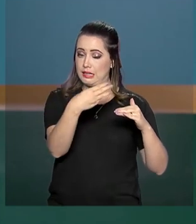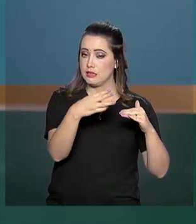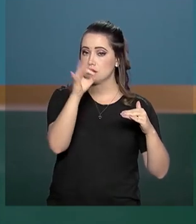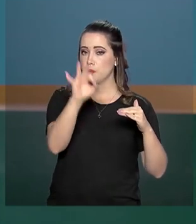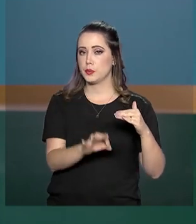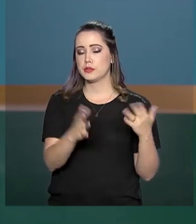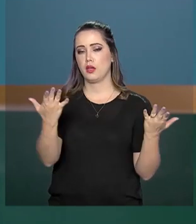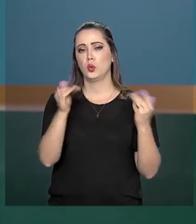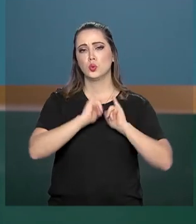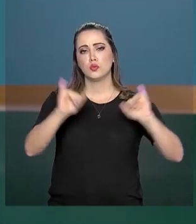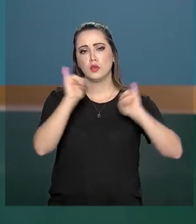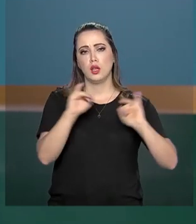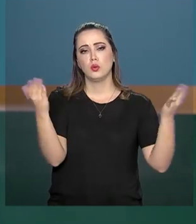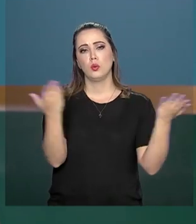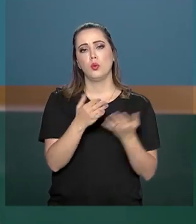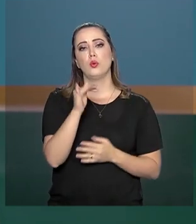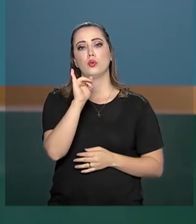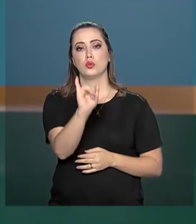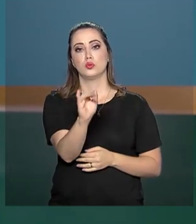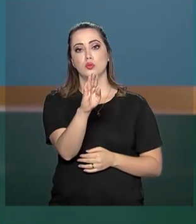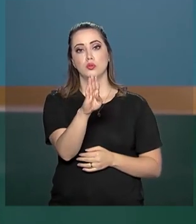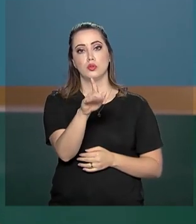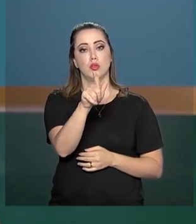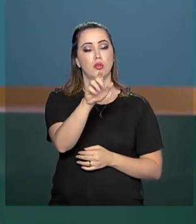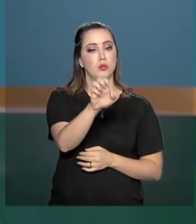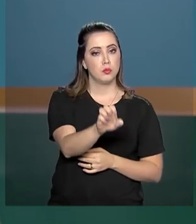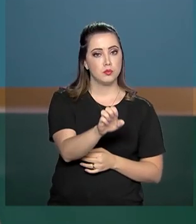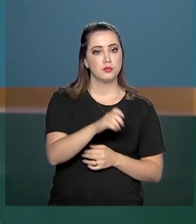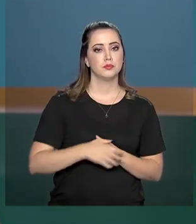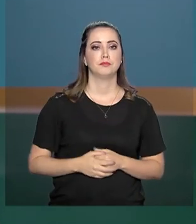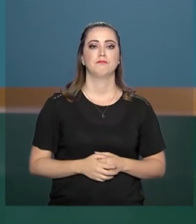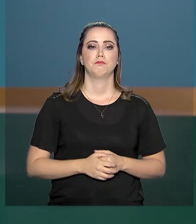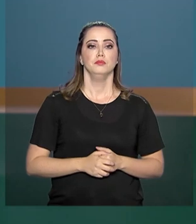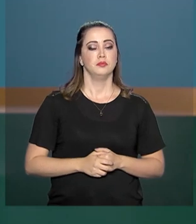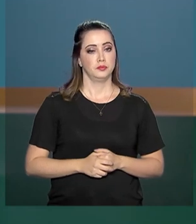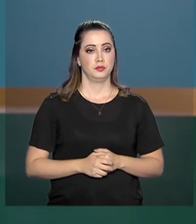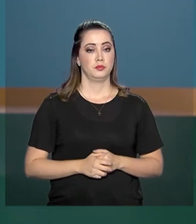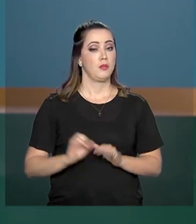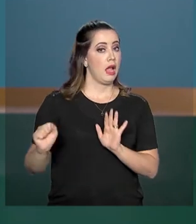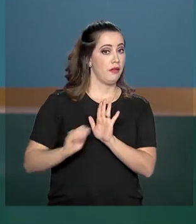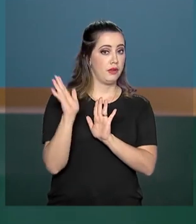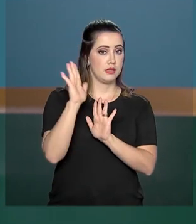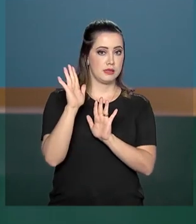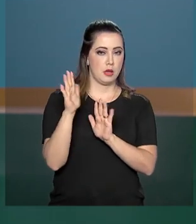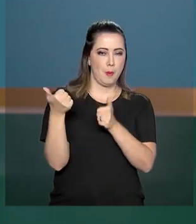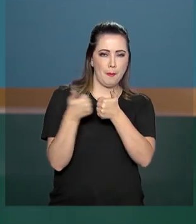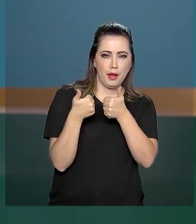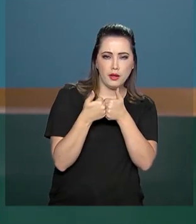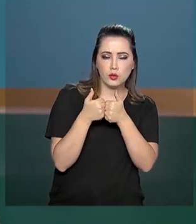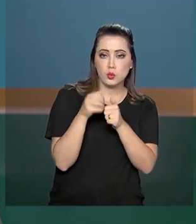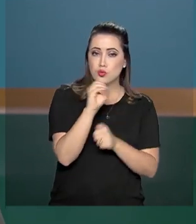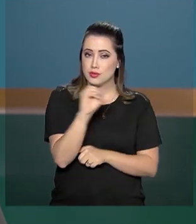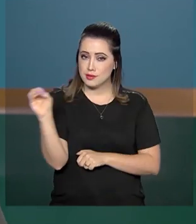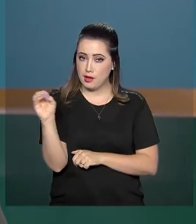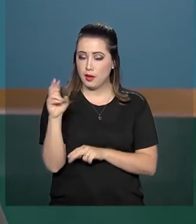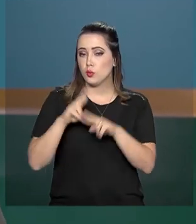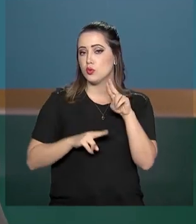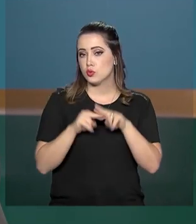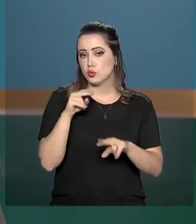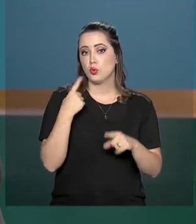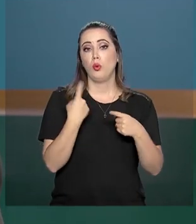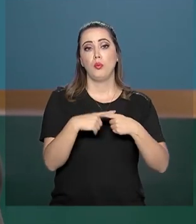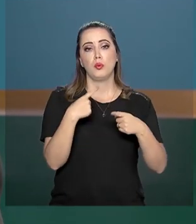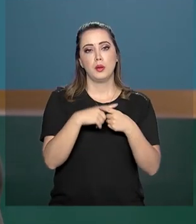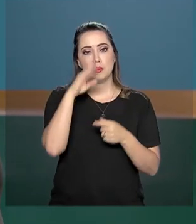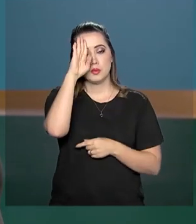hoje pelo Instituto Brasileiro de Geografia Estatística, IBGE. A inflação, perto de zero em junho, foi garantida